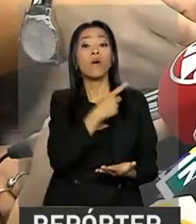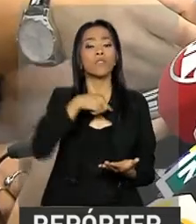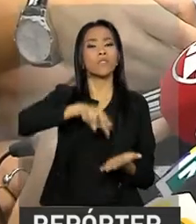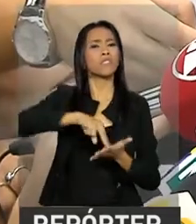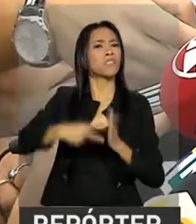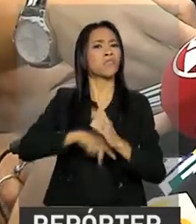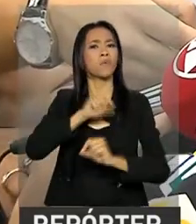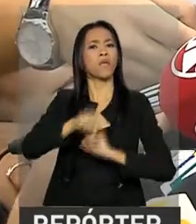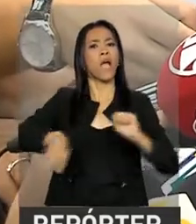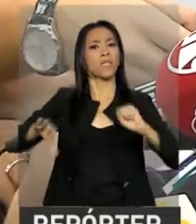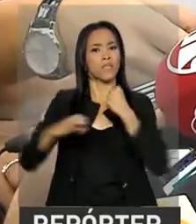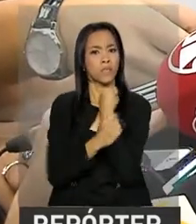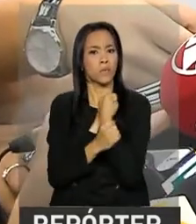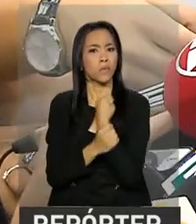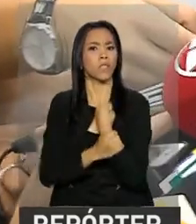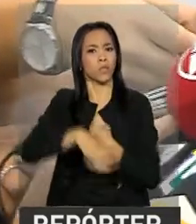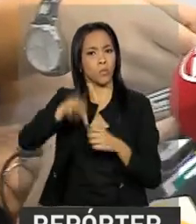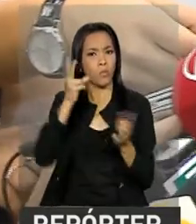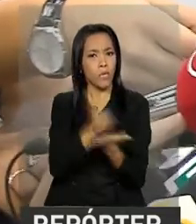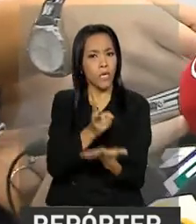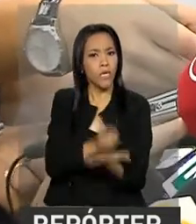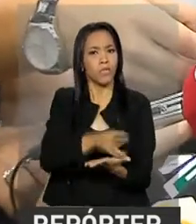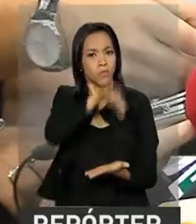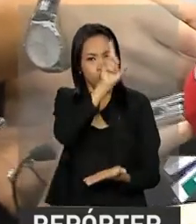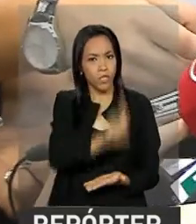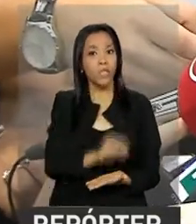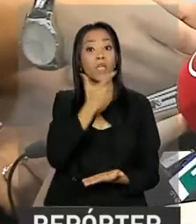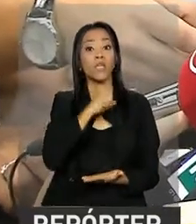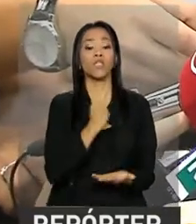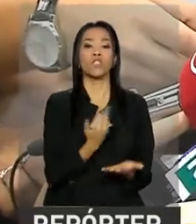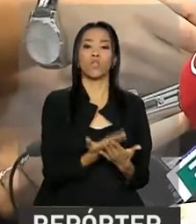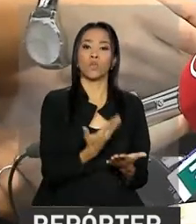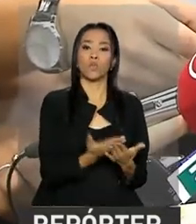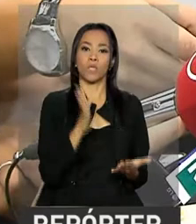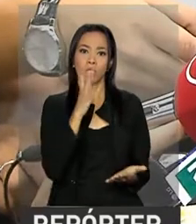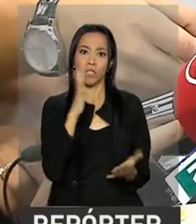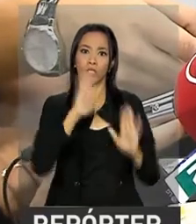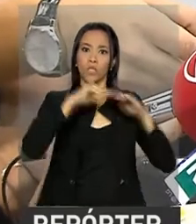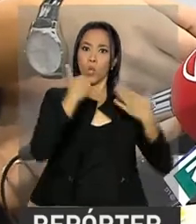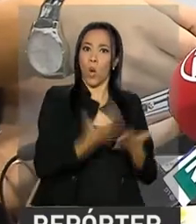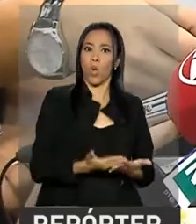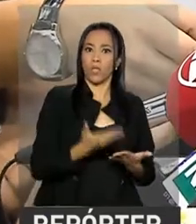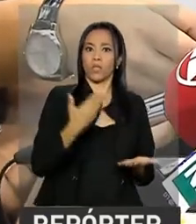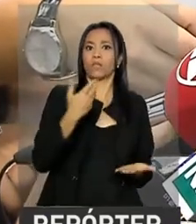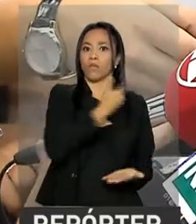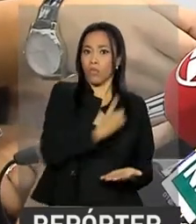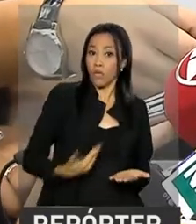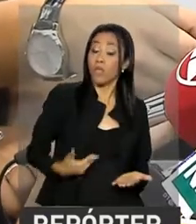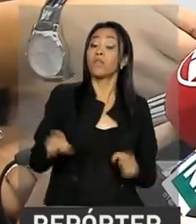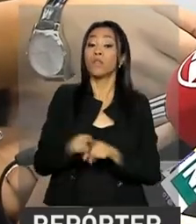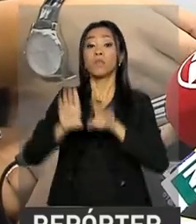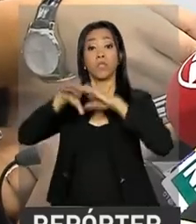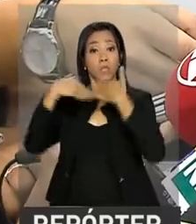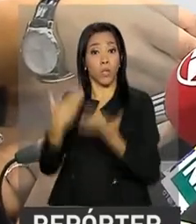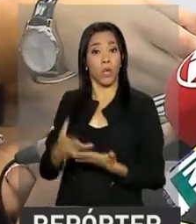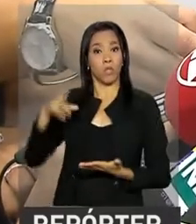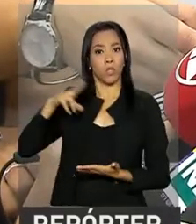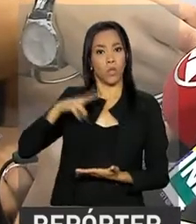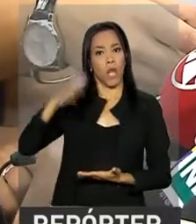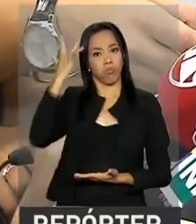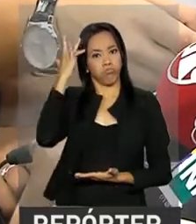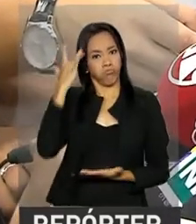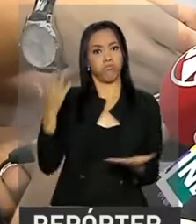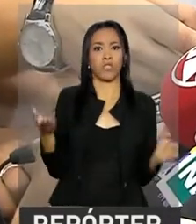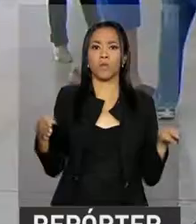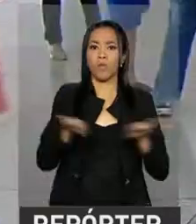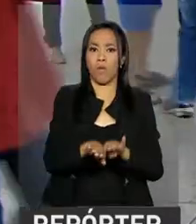o mesmo direito para as crianças que estudam nas melhores escolas, também para as escolas públicas, gerando mais equidade para todas